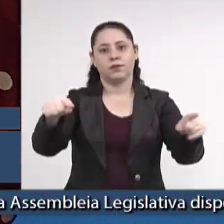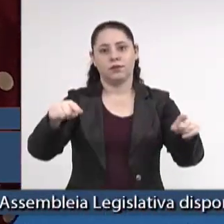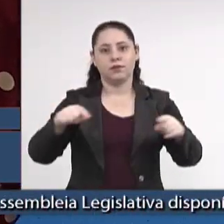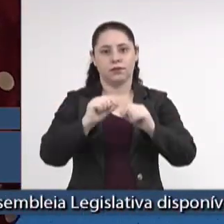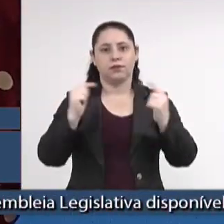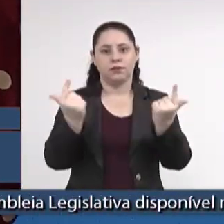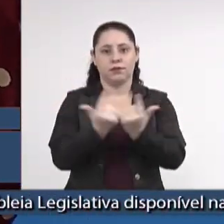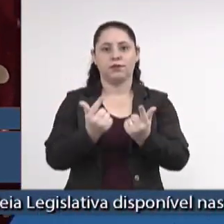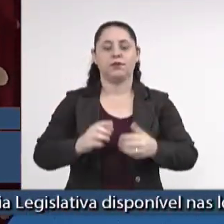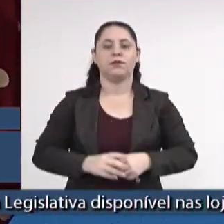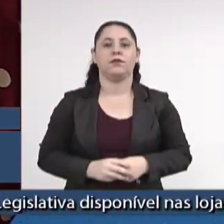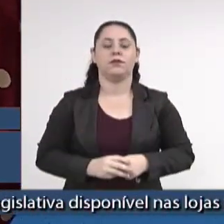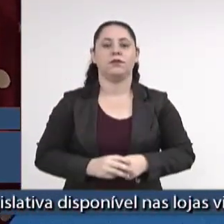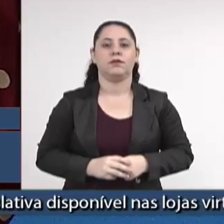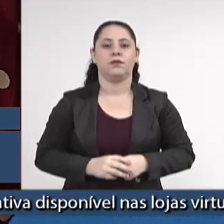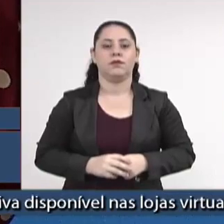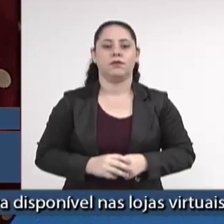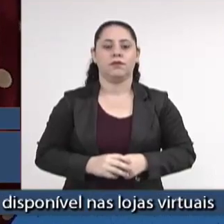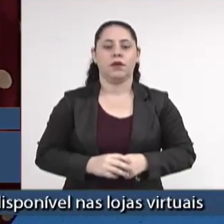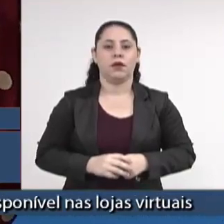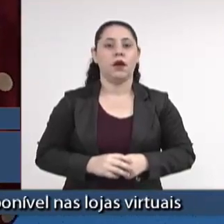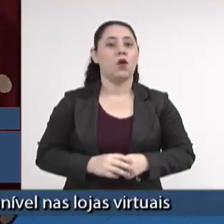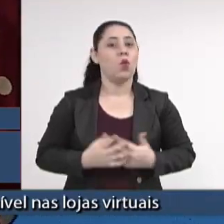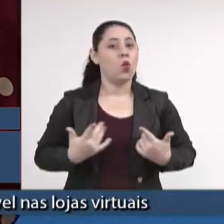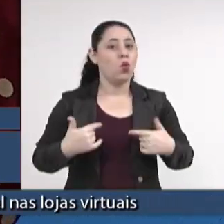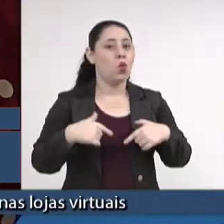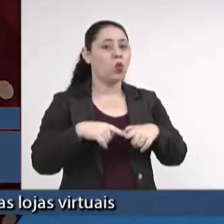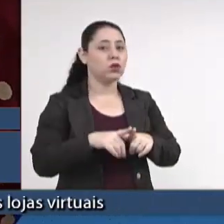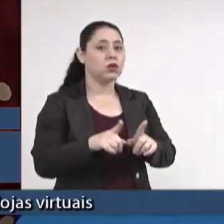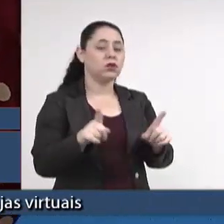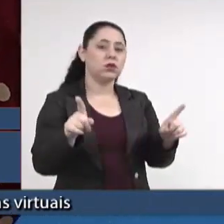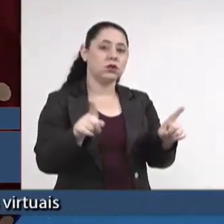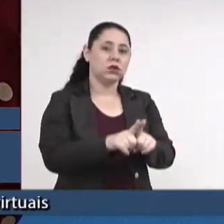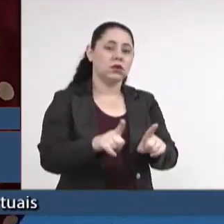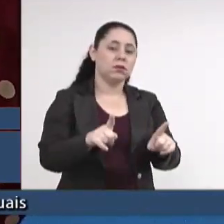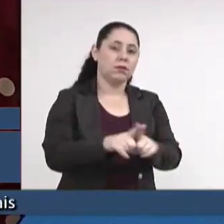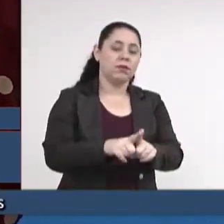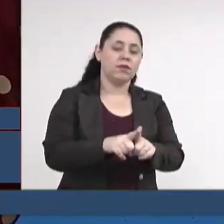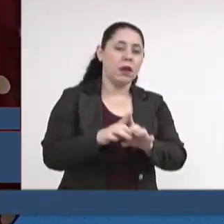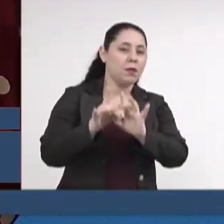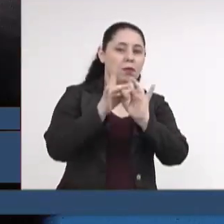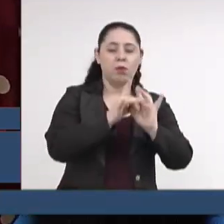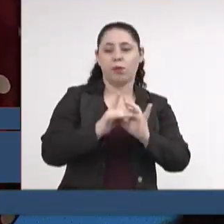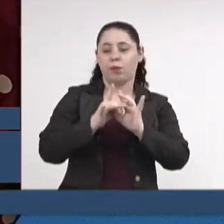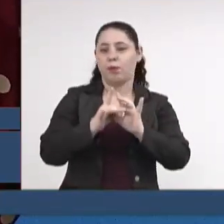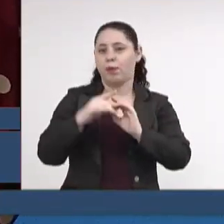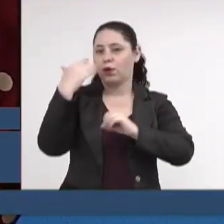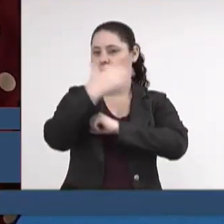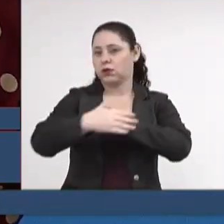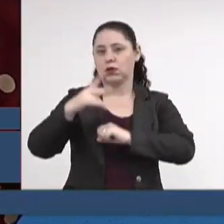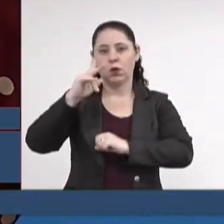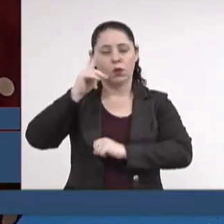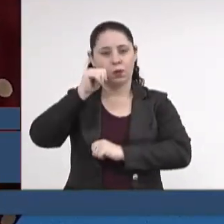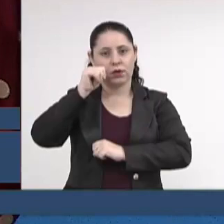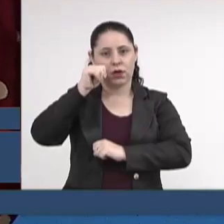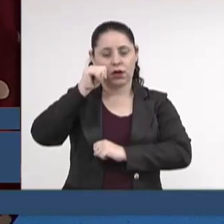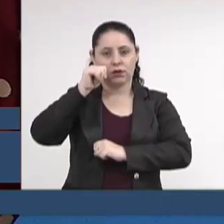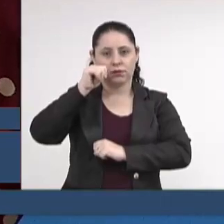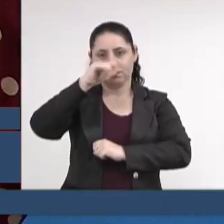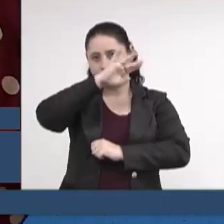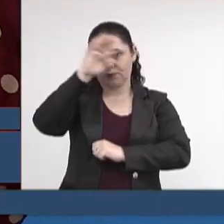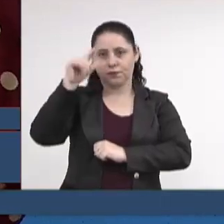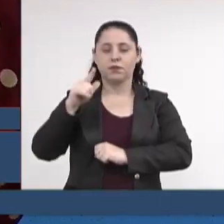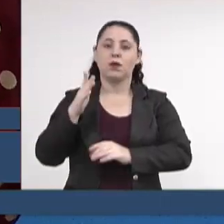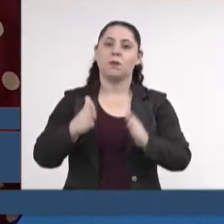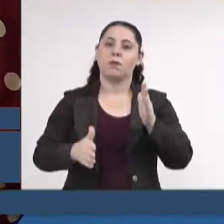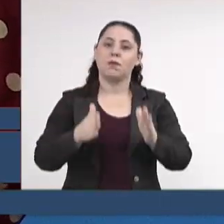Assembleia Legislativa. Aliado a isto, e a constante preocupação em proteger as mulheres de Mato Grosso do Sul, durante o meu mandato